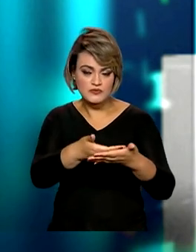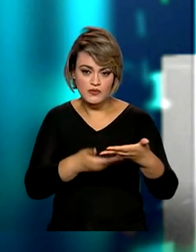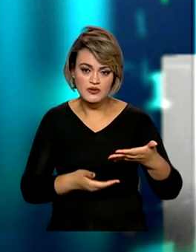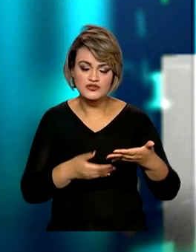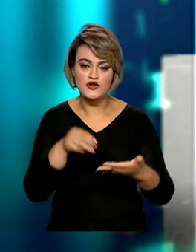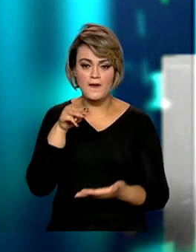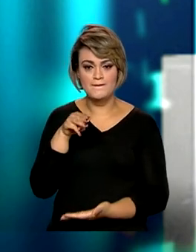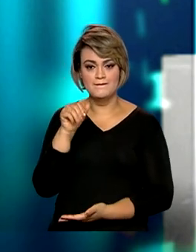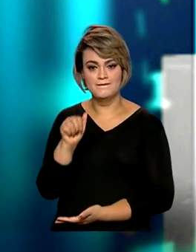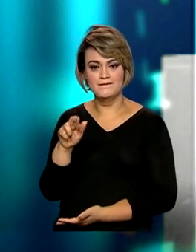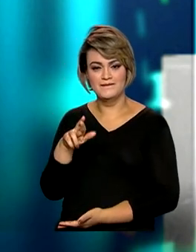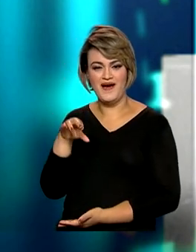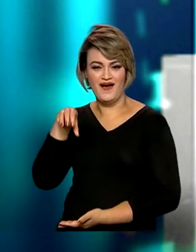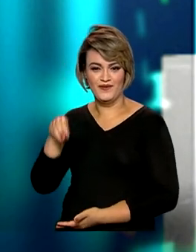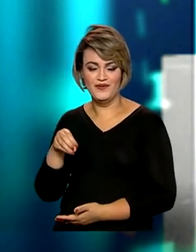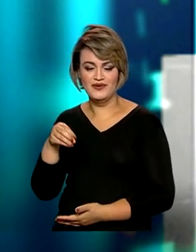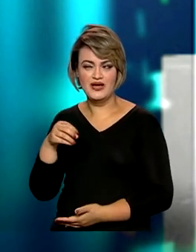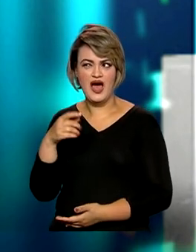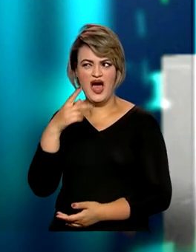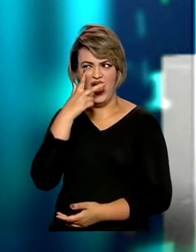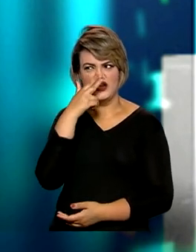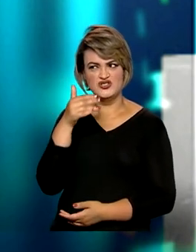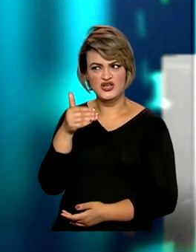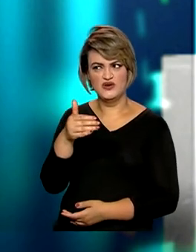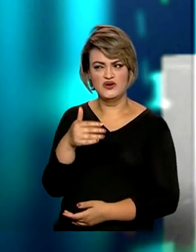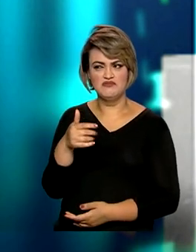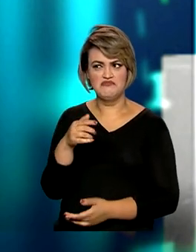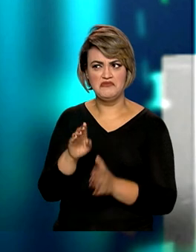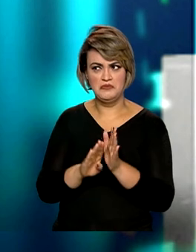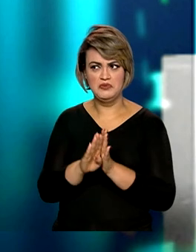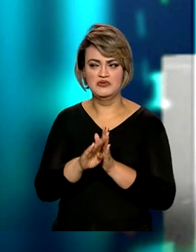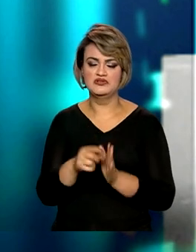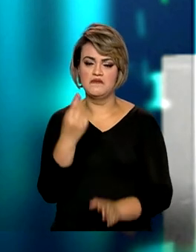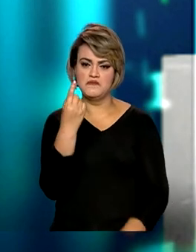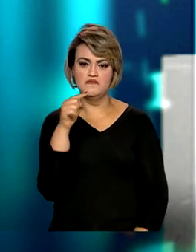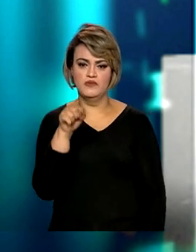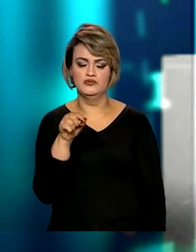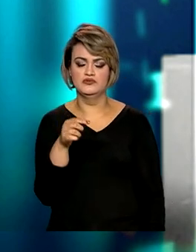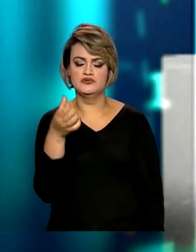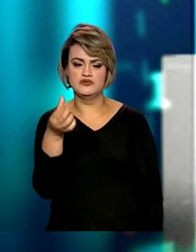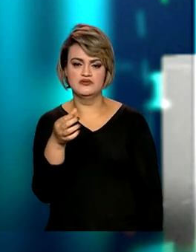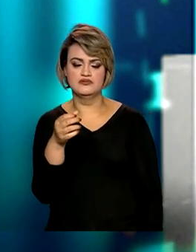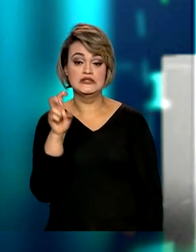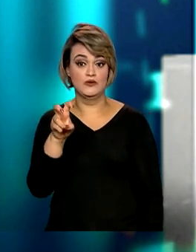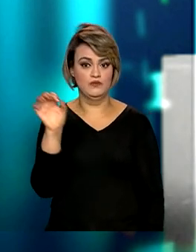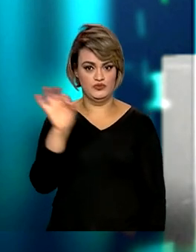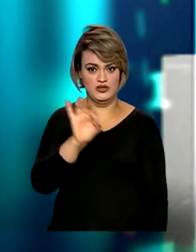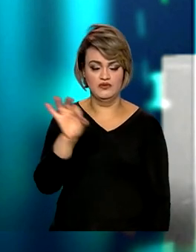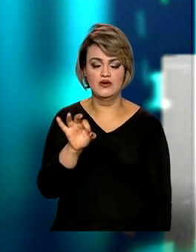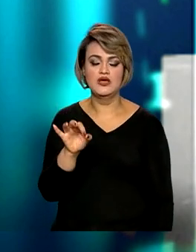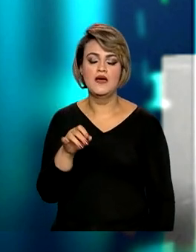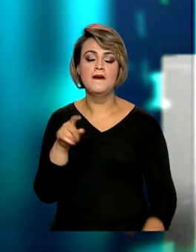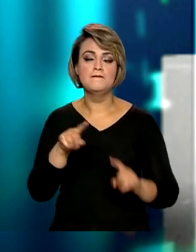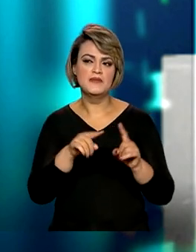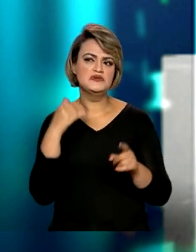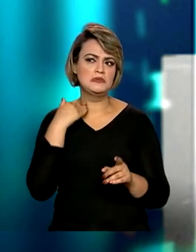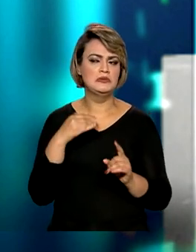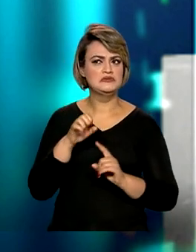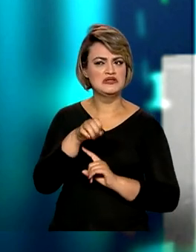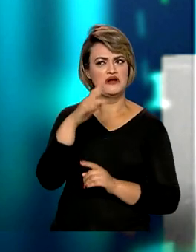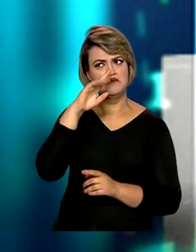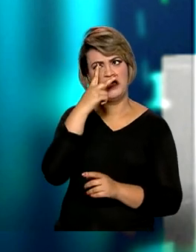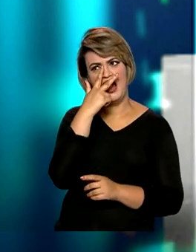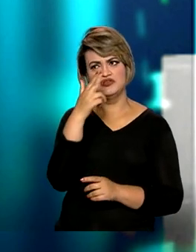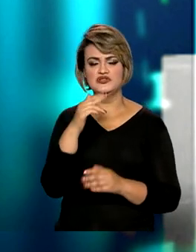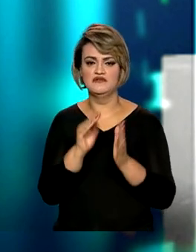tem uma expectativa de crescimento do PIB para 2022 de 1,5%, enquanto que o Banco Central tem uma expectativa de crescimento